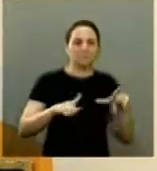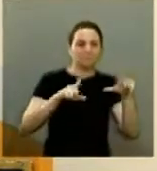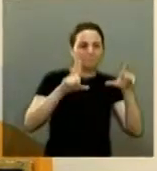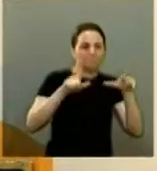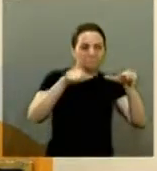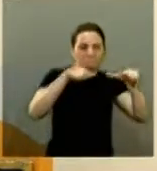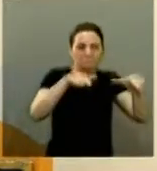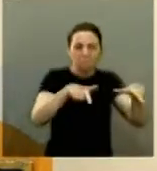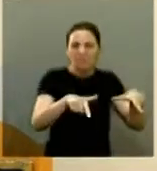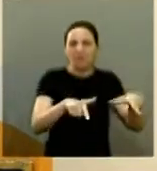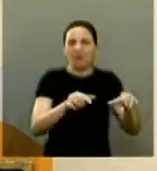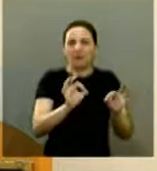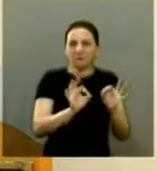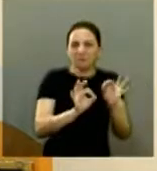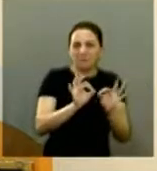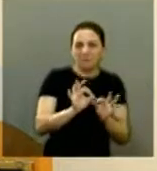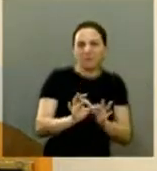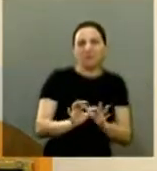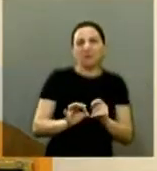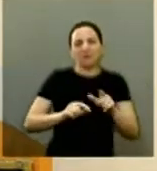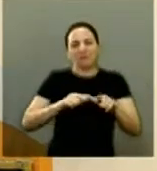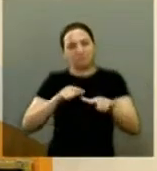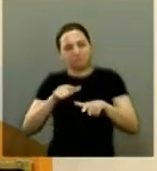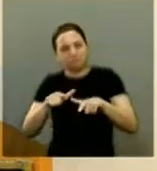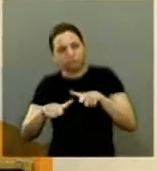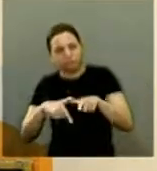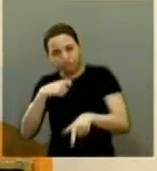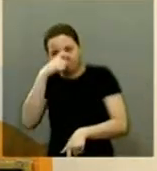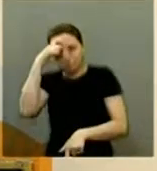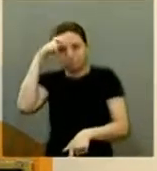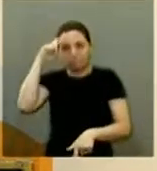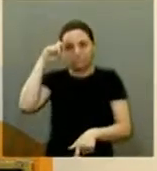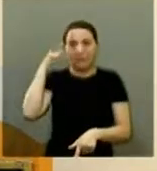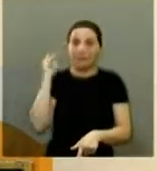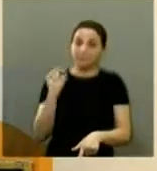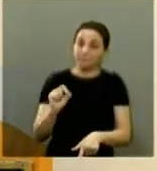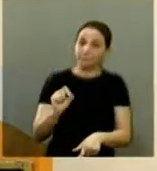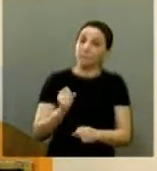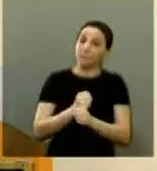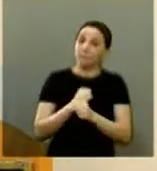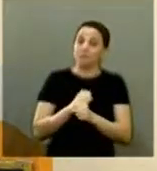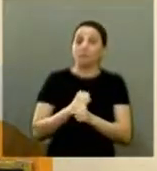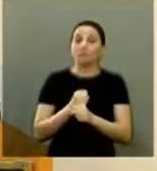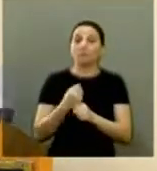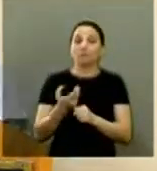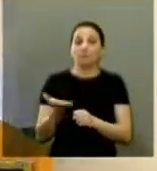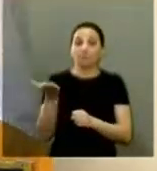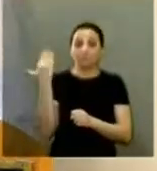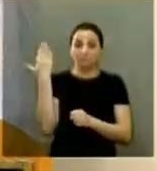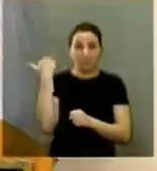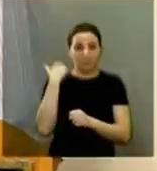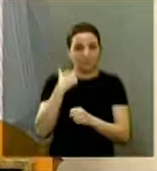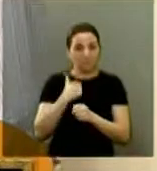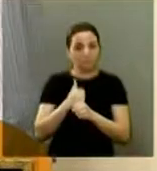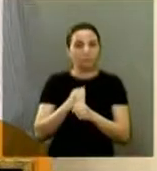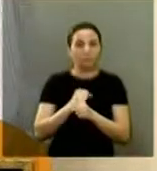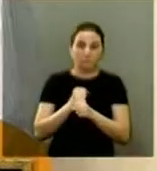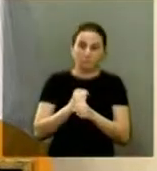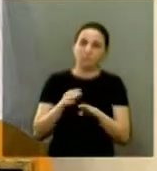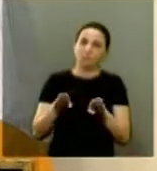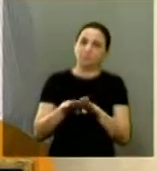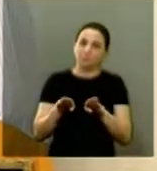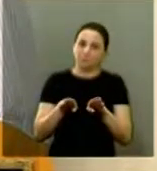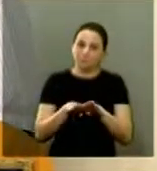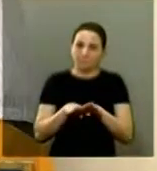fazer um monte de coisa eu sei o trabalho que dá e tanto esse ano como o ano passado quando nós fizemos eu